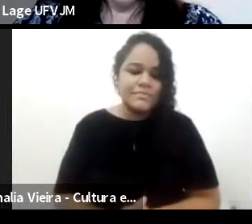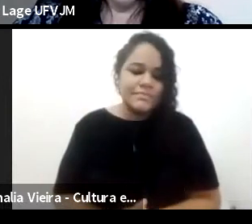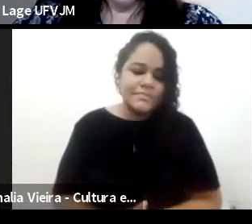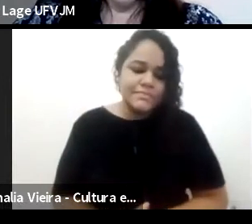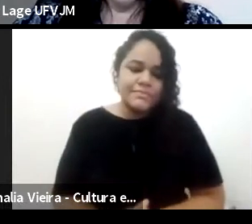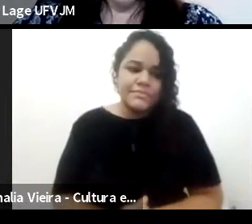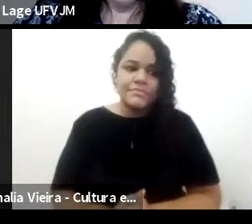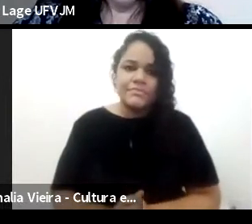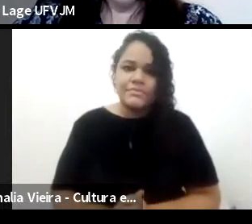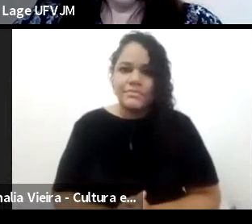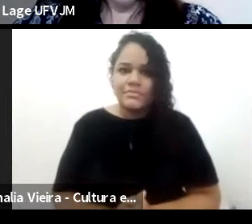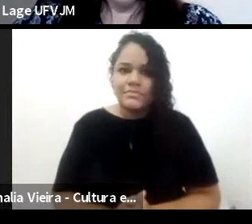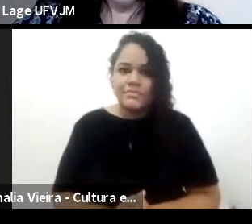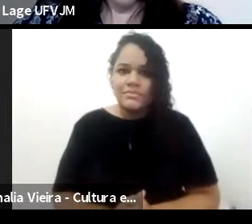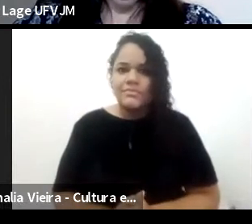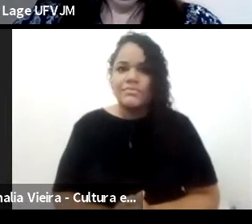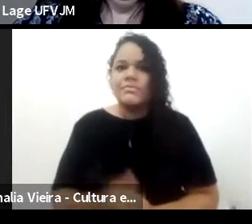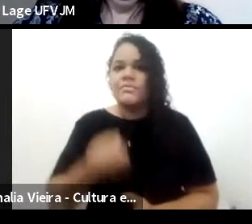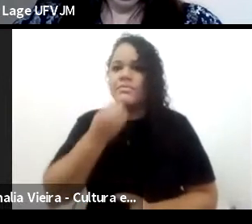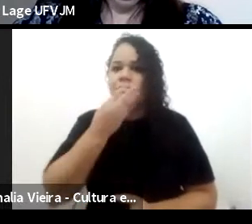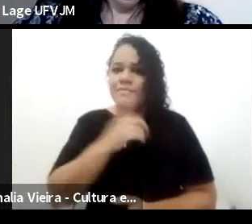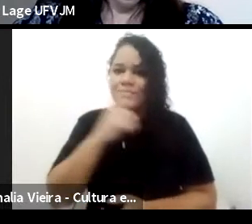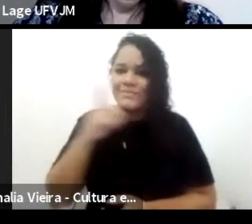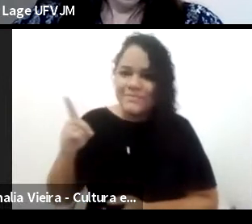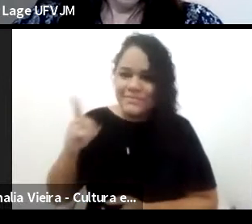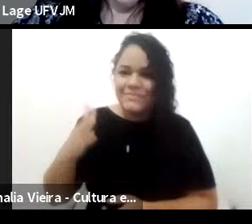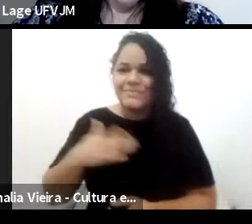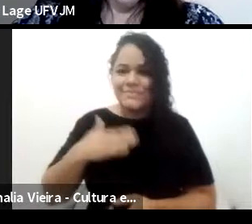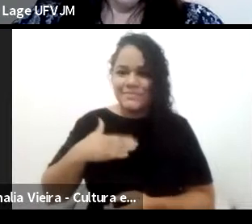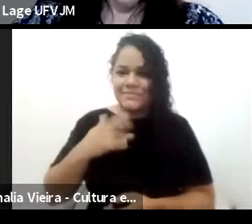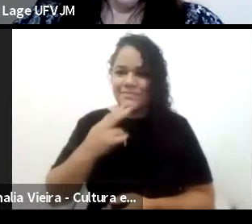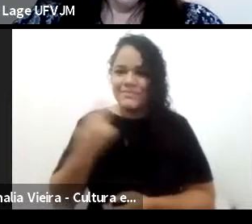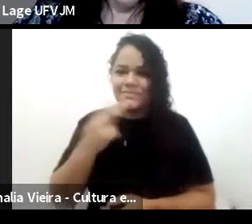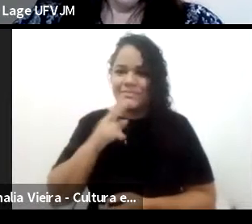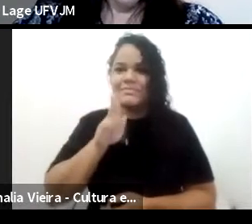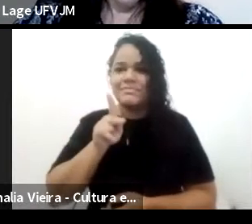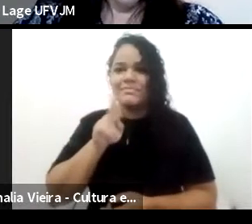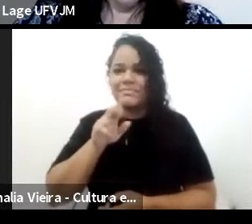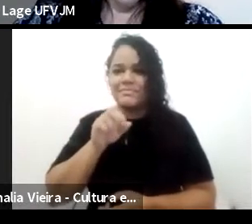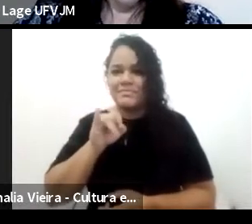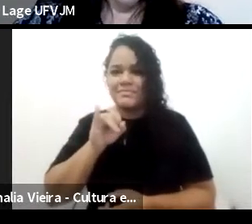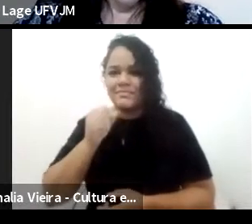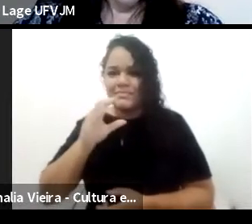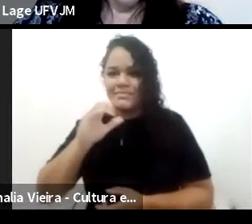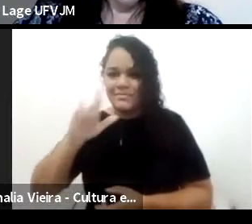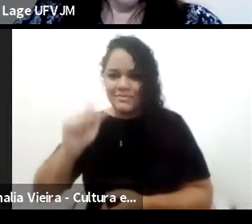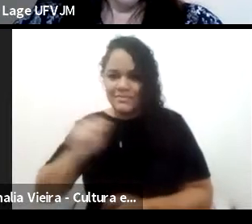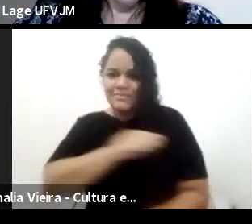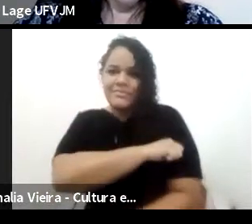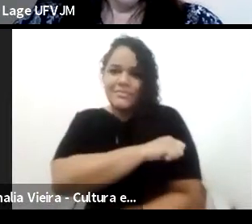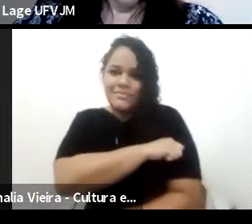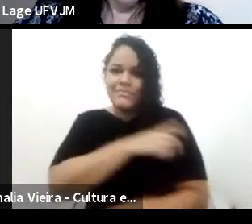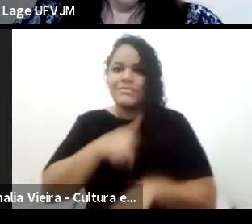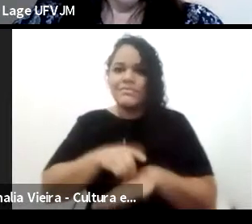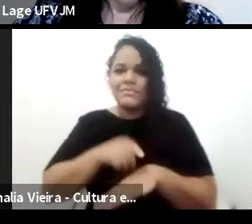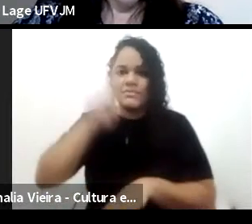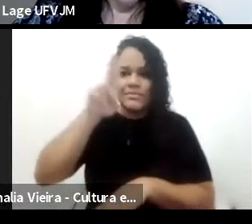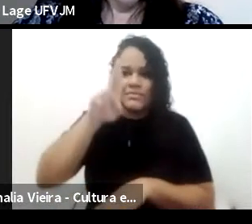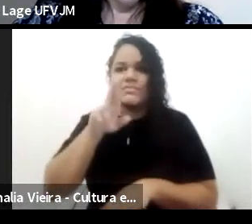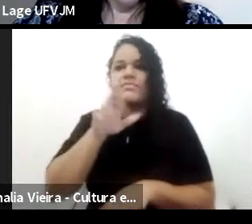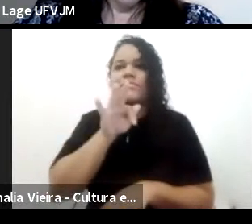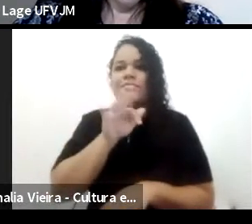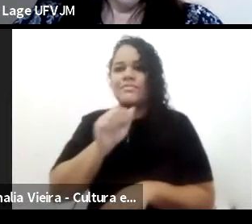Bom dia, eu a Priscila Baiense, sou doutoranda pela FAI, pedagoga,